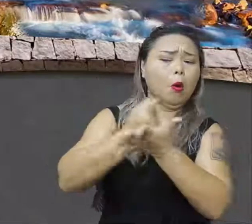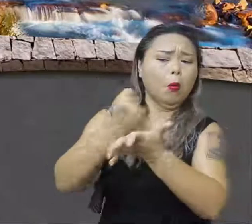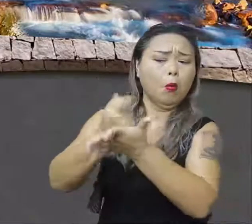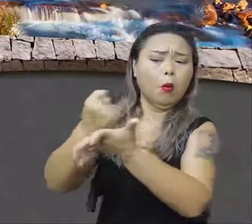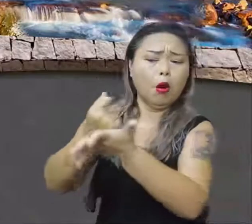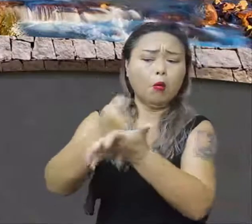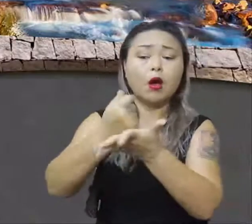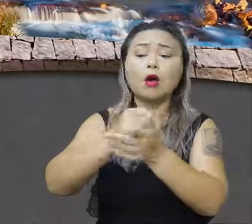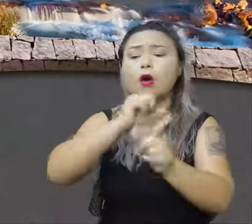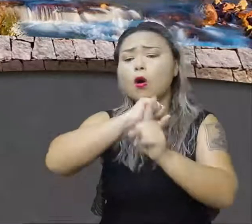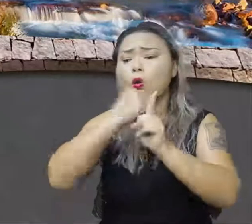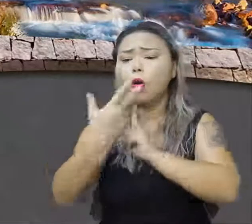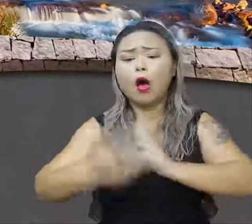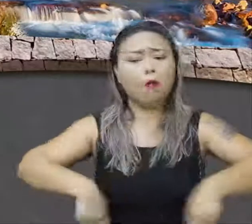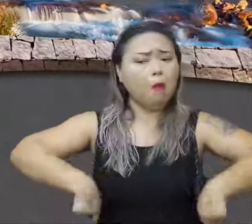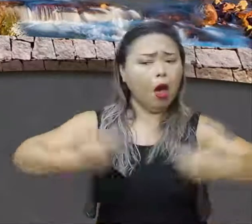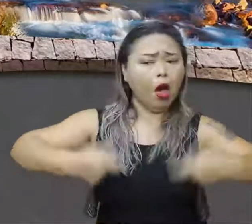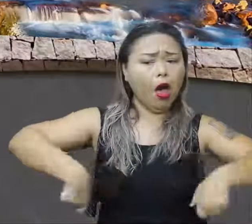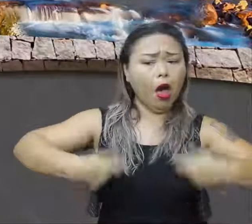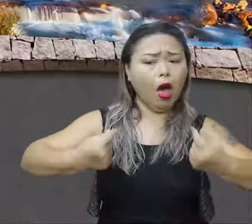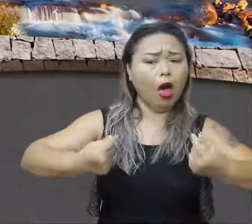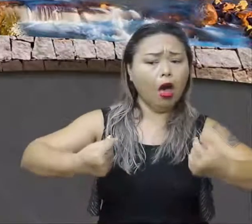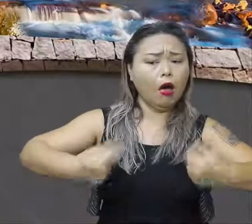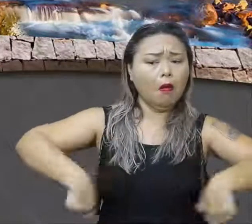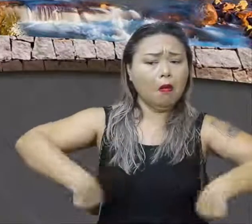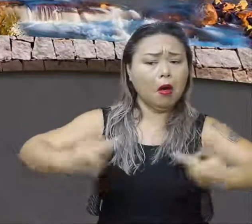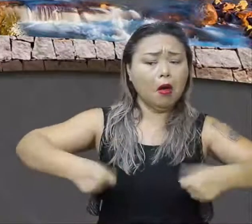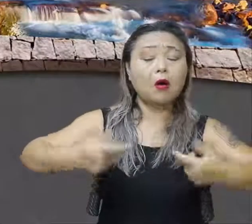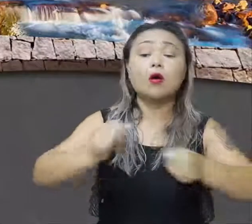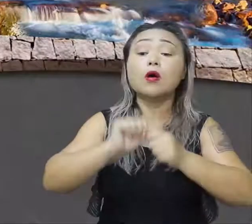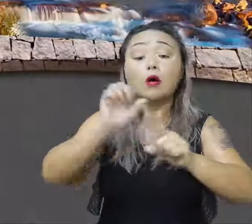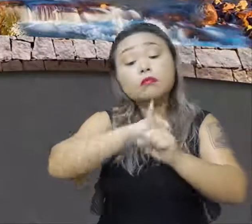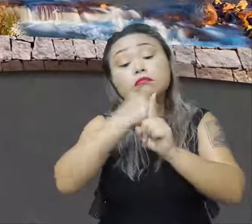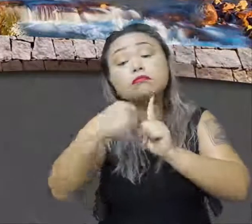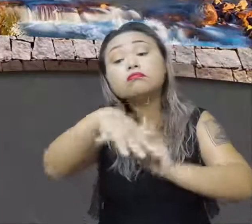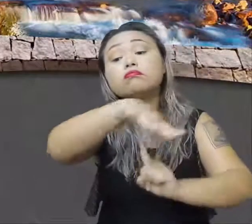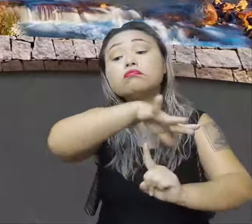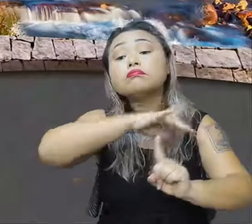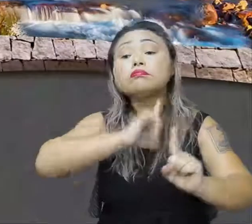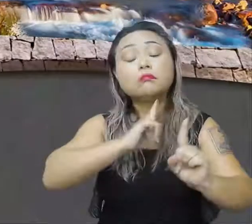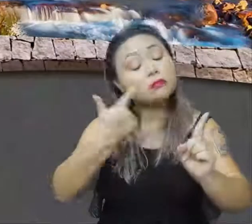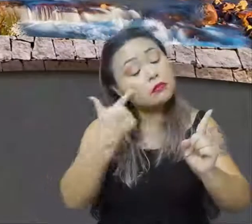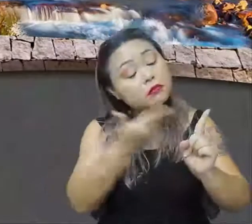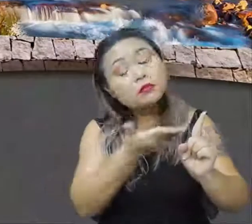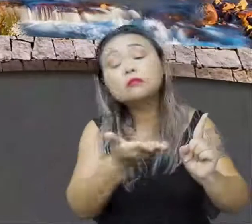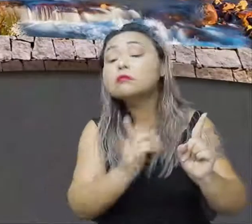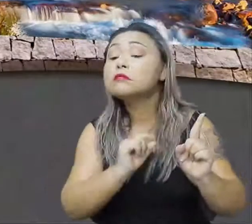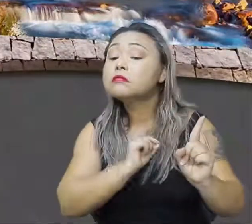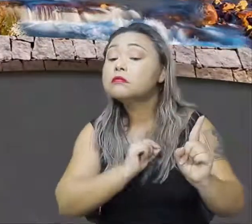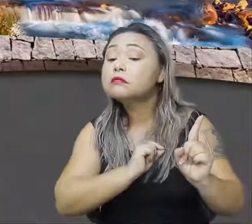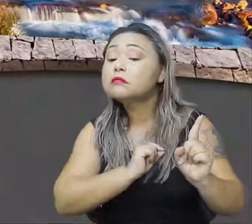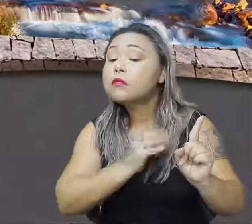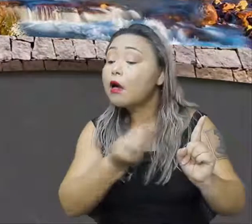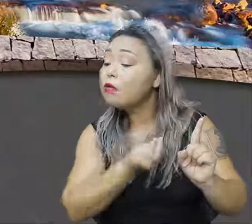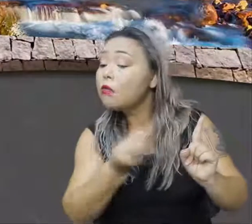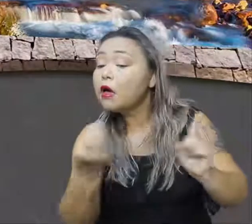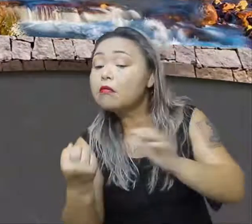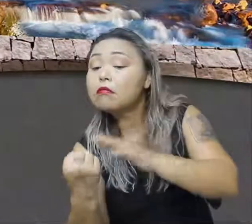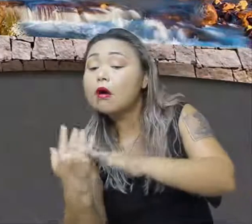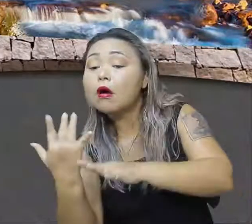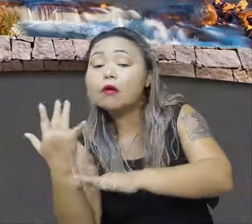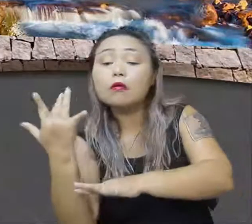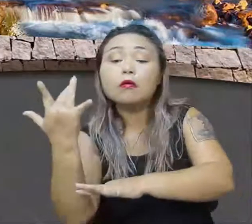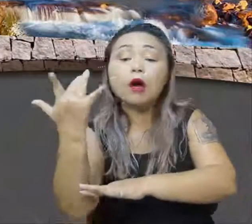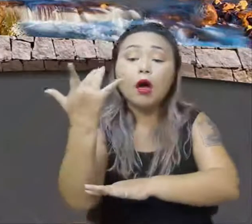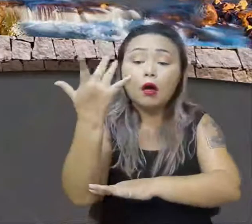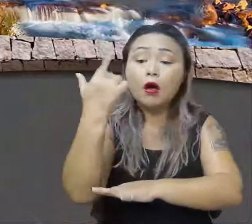Uma sociedade consumista. No qual essa sociedade consumista traz para o meio ambiente alguns